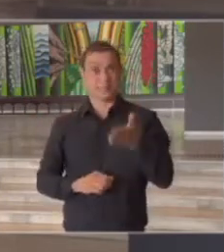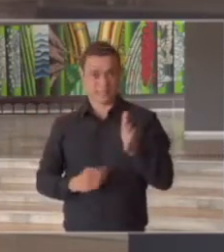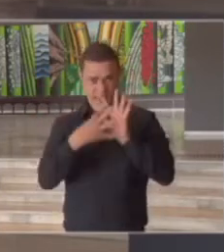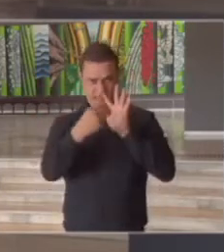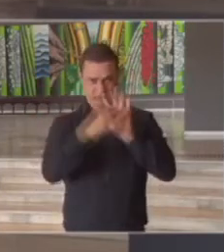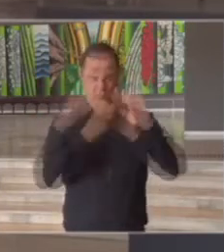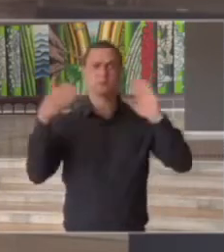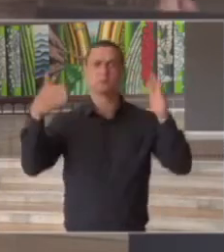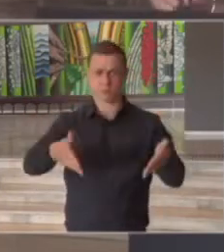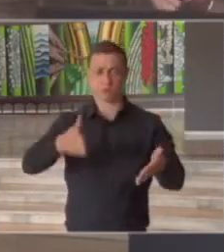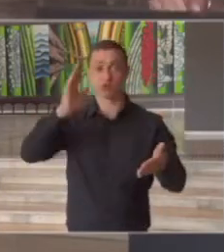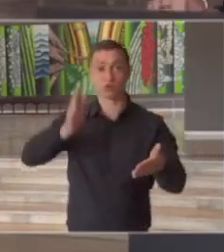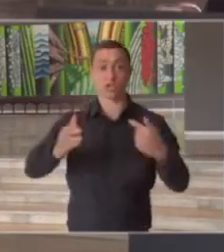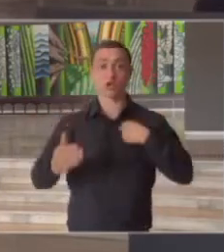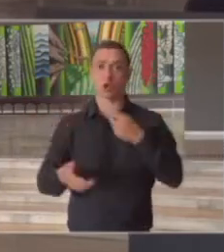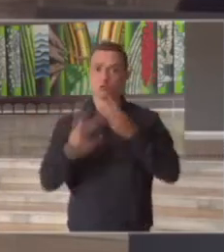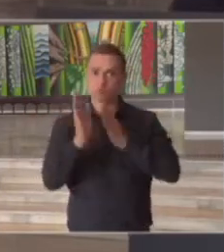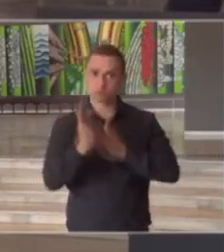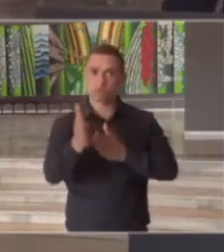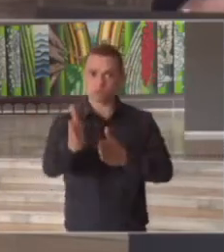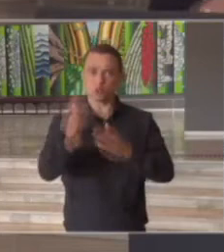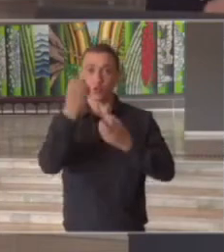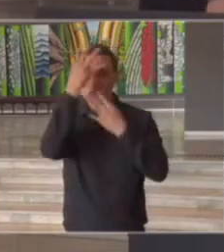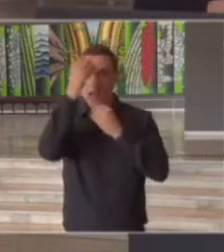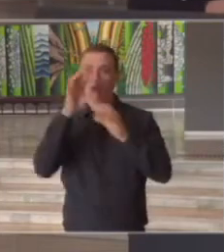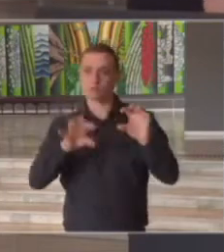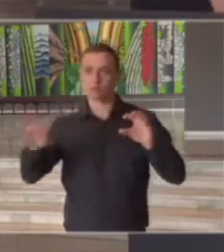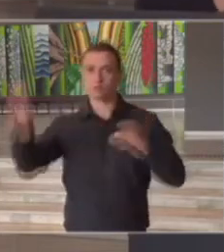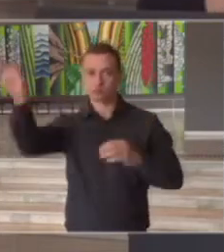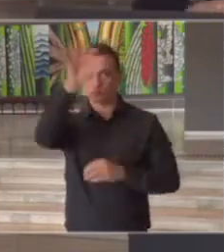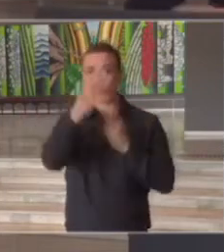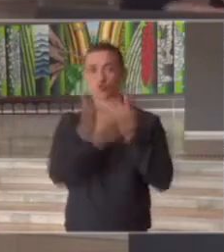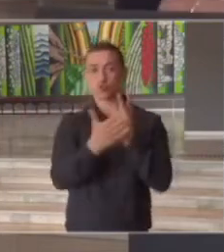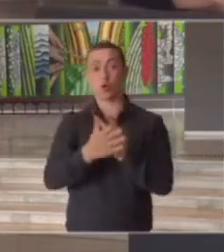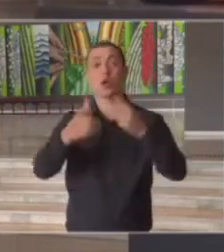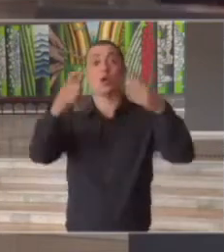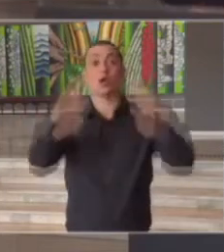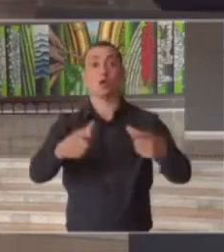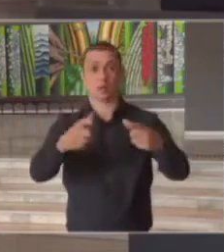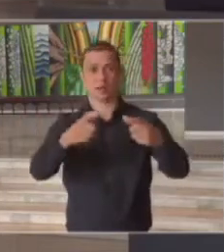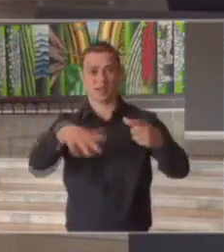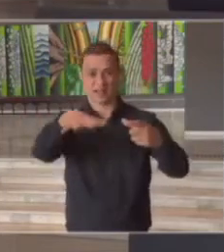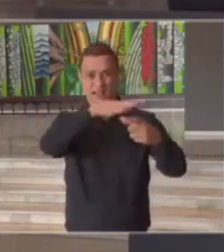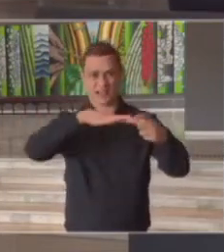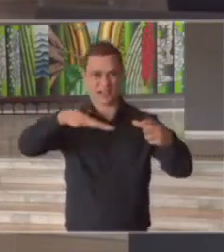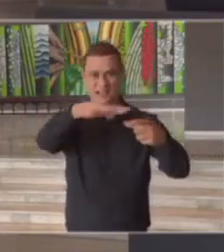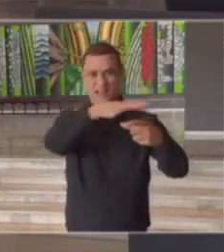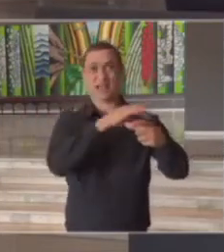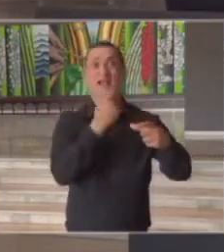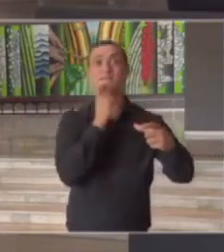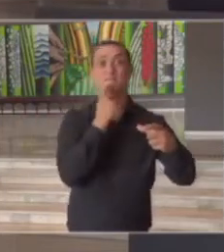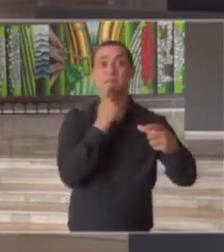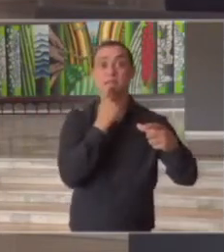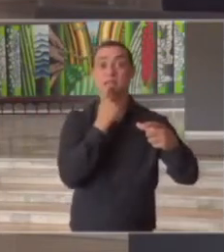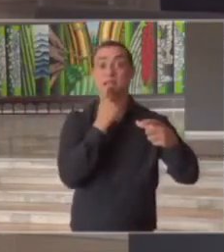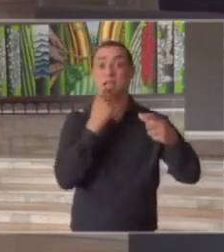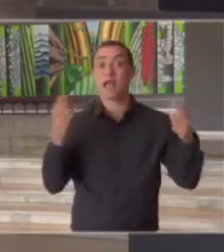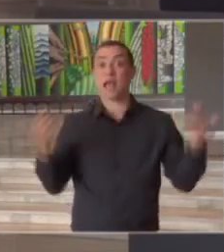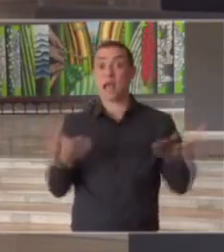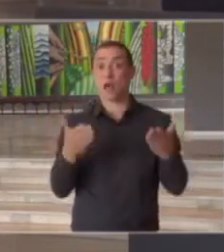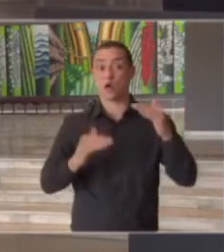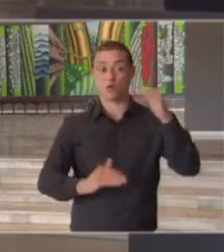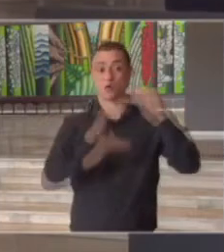está implementado e nós seguimos passando os dados por regiões a região de Campinas hoje atinge